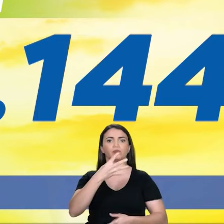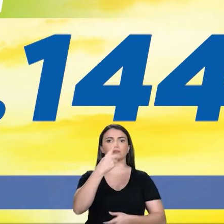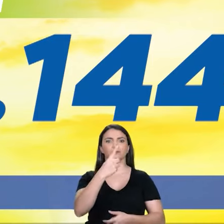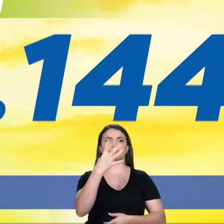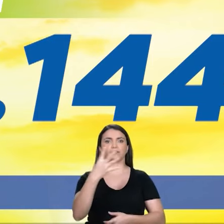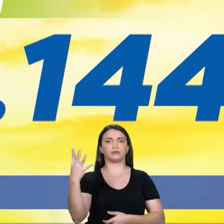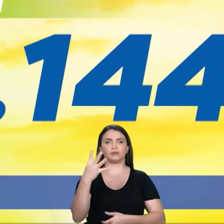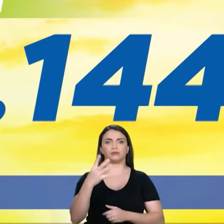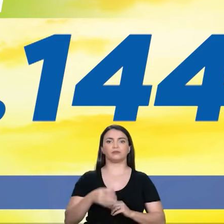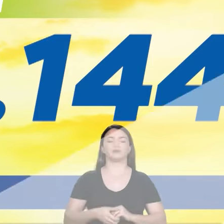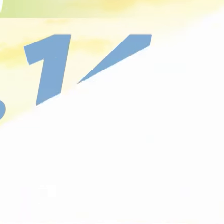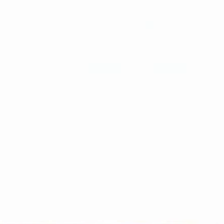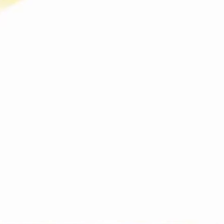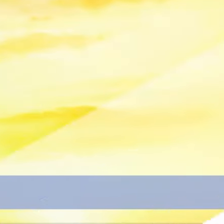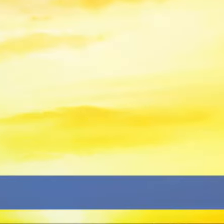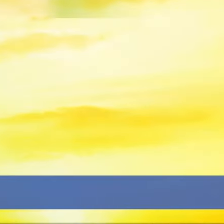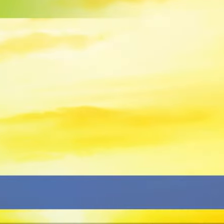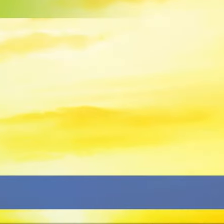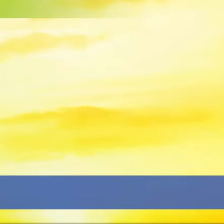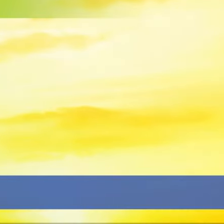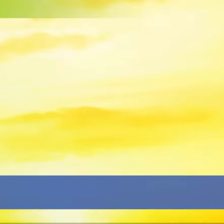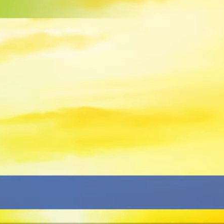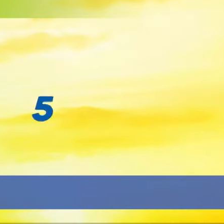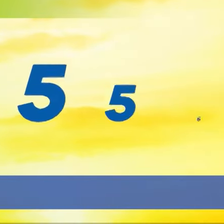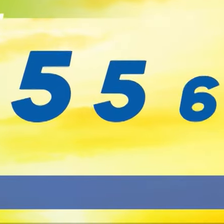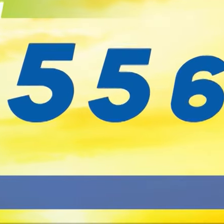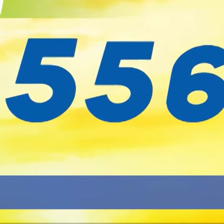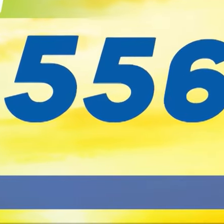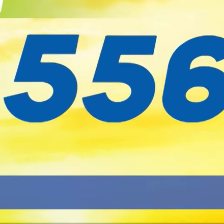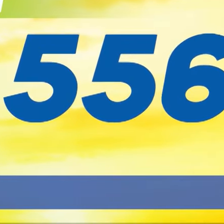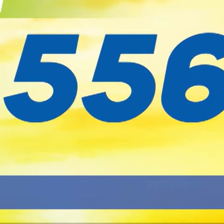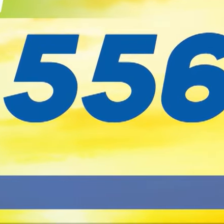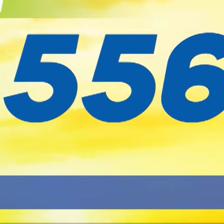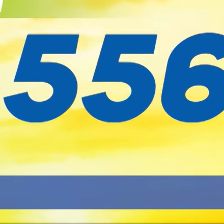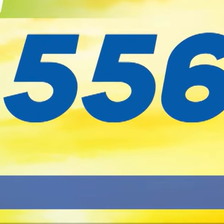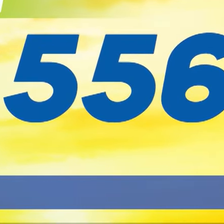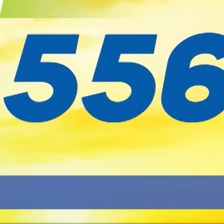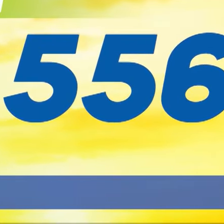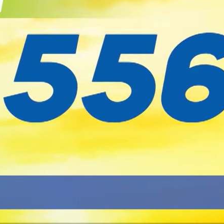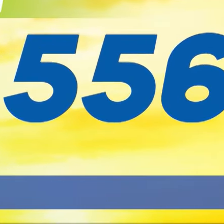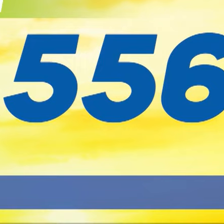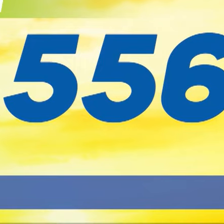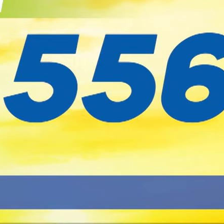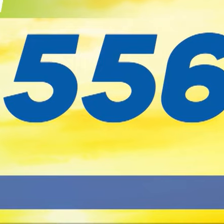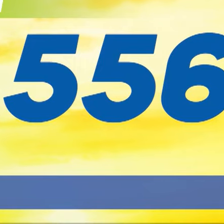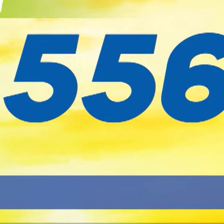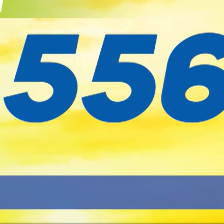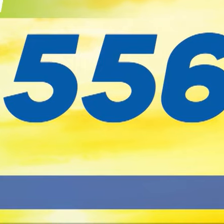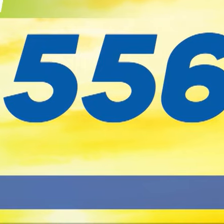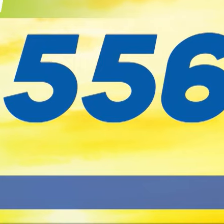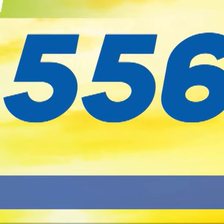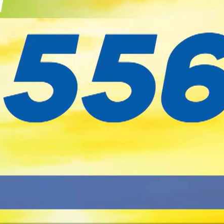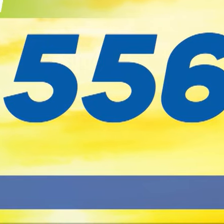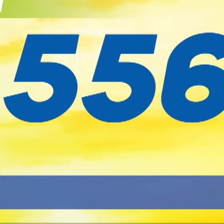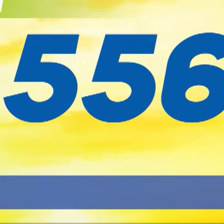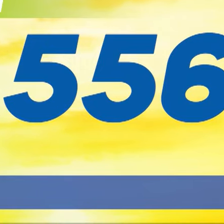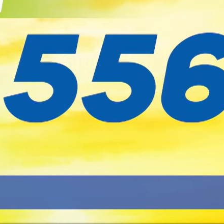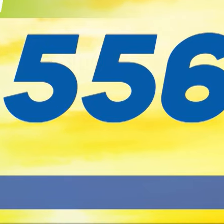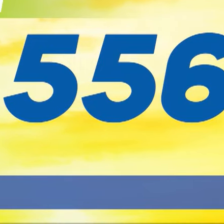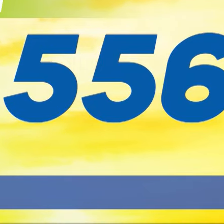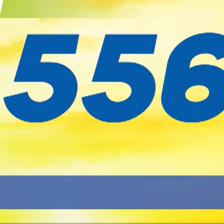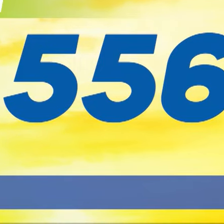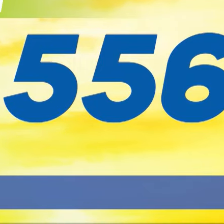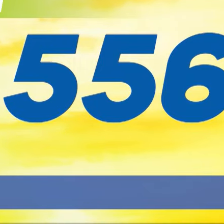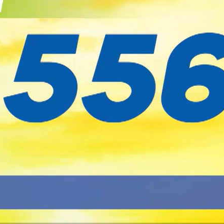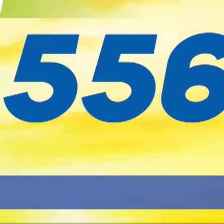44144. Sou a Tenente Raina, policial militar especialista em direito constitucional. Sei como aplicar a lei e